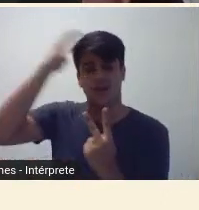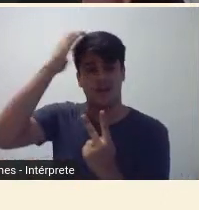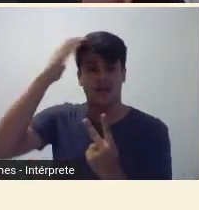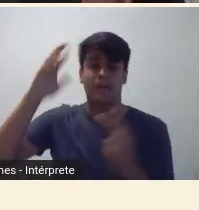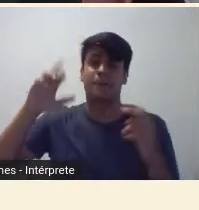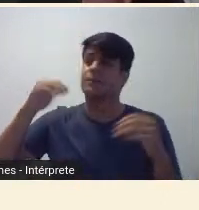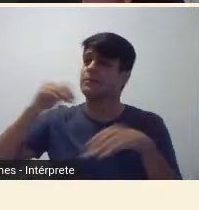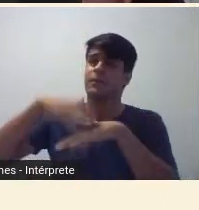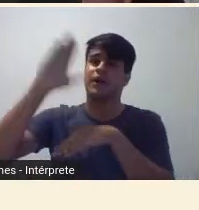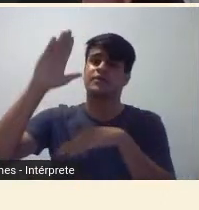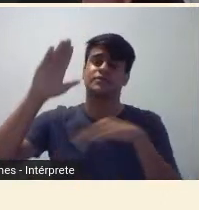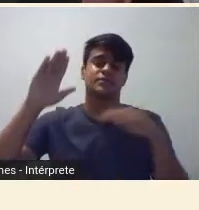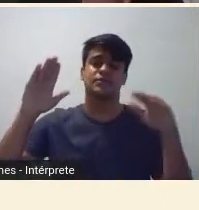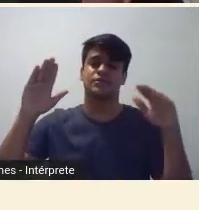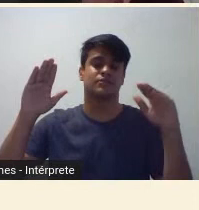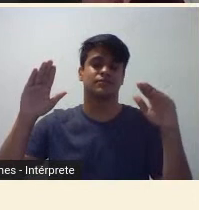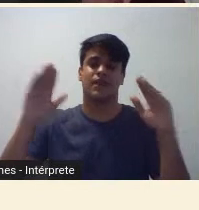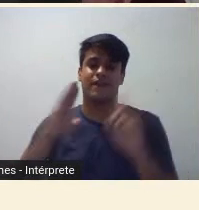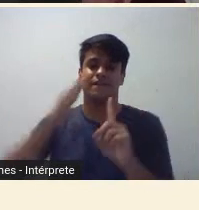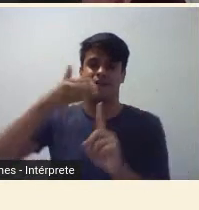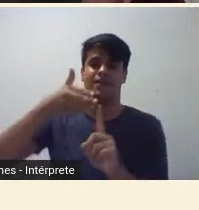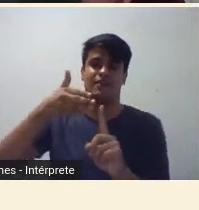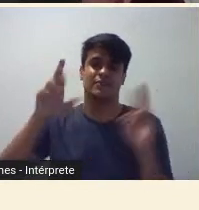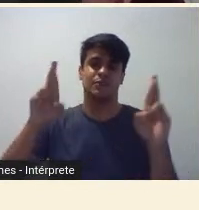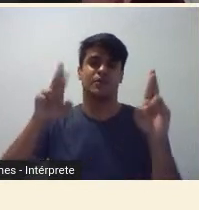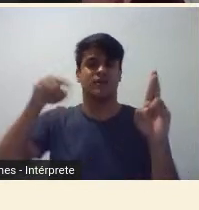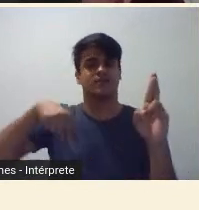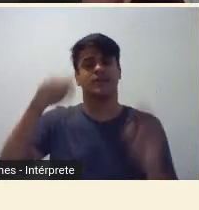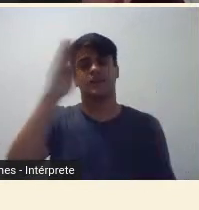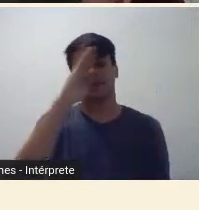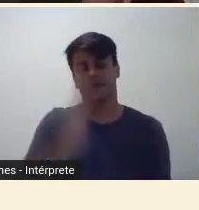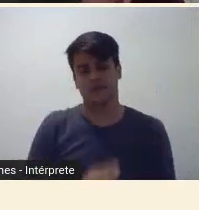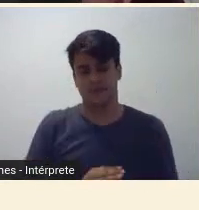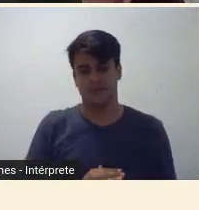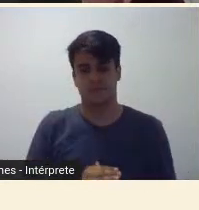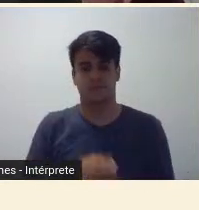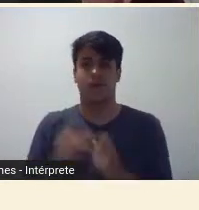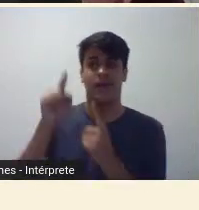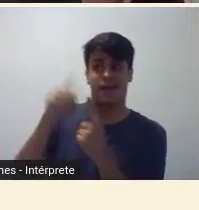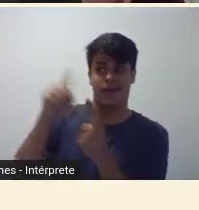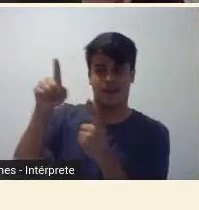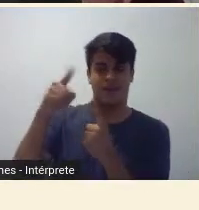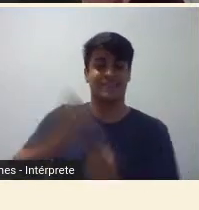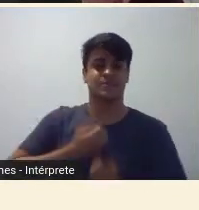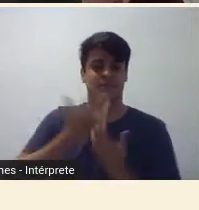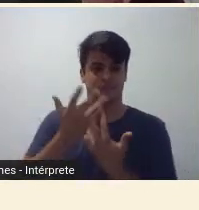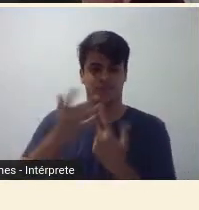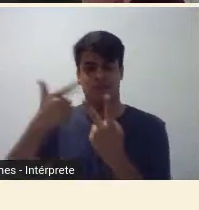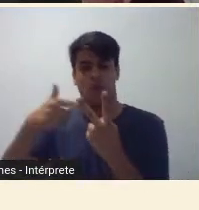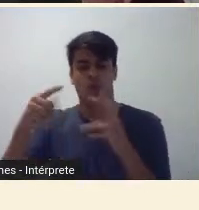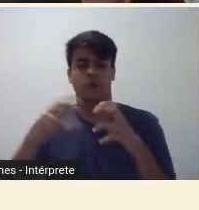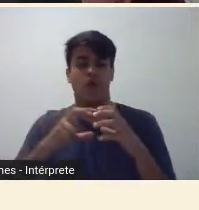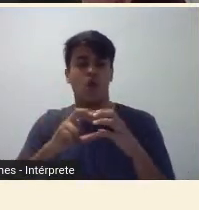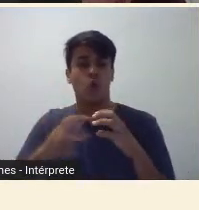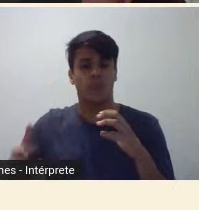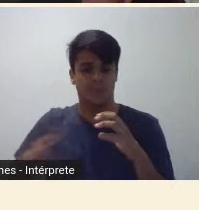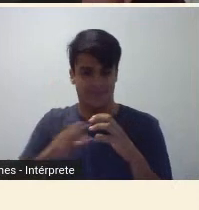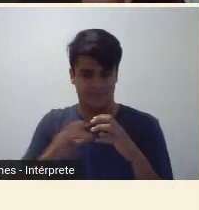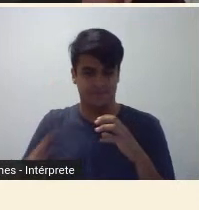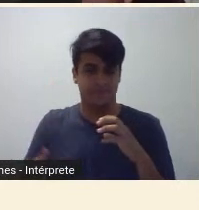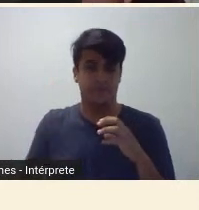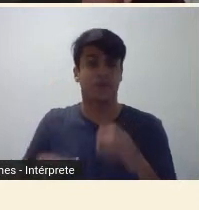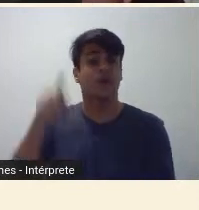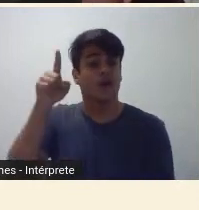Ela no expressionismo e a Tarsila no cubismo. Isso é só para demonstrar que, já no começo dos anos 20, o Mário, que é um